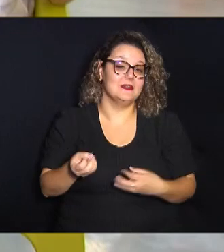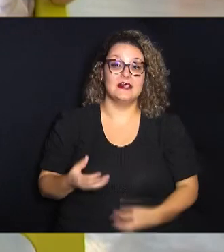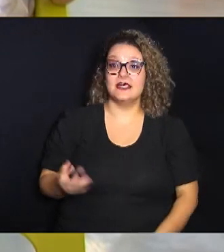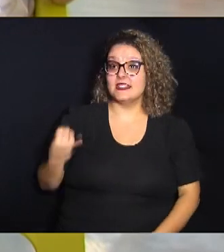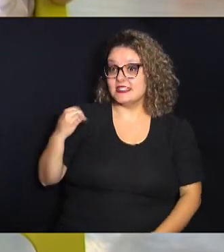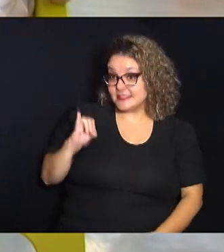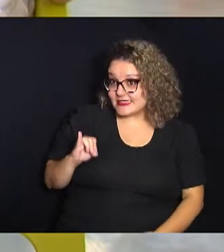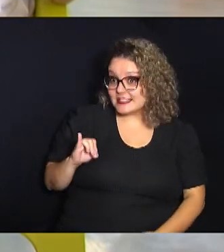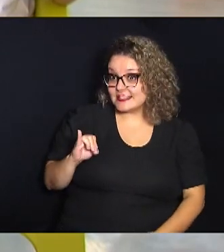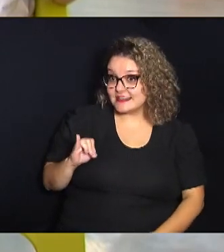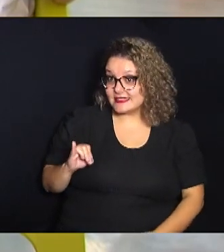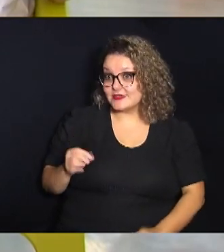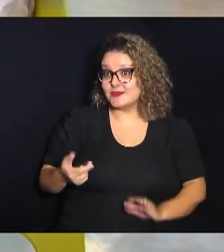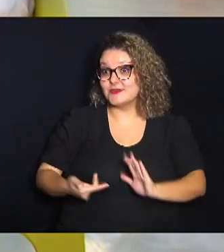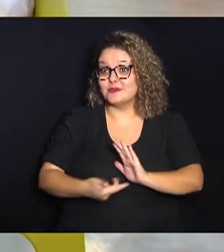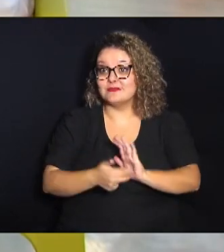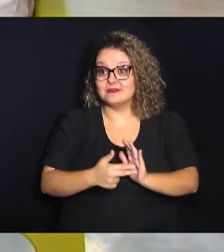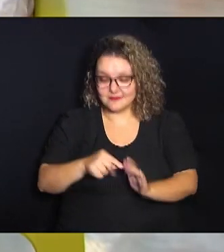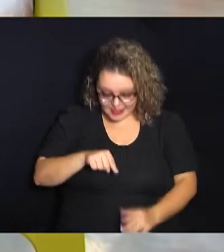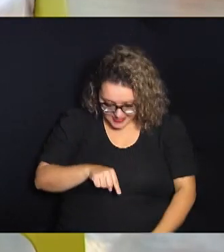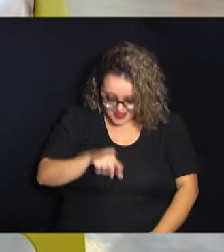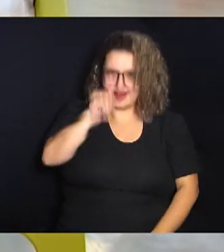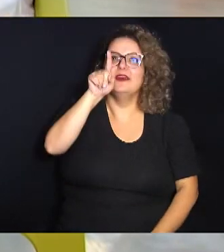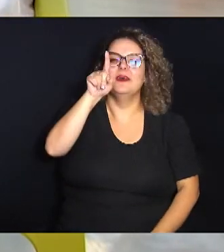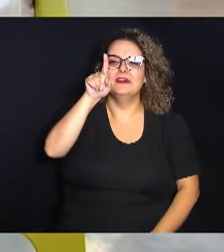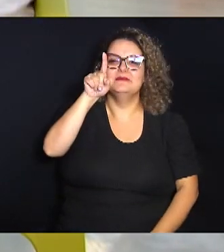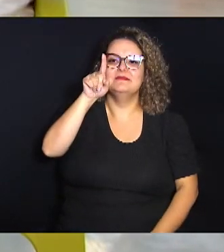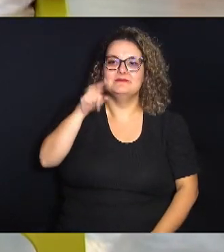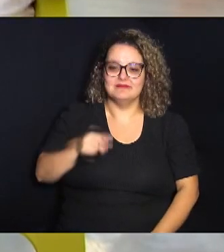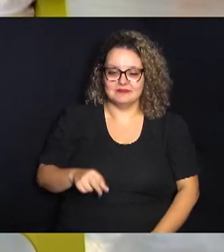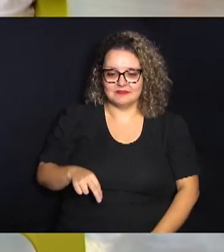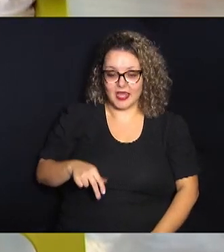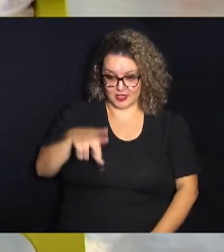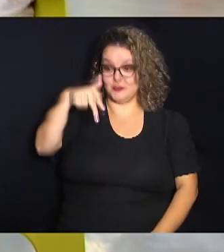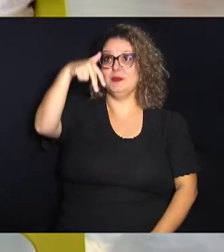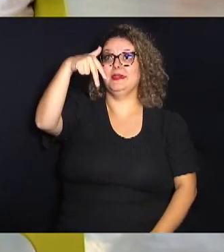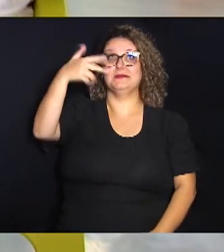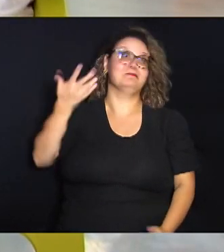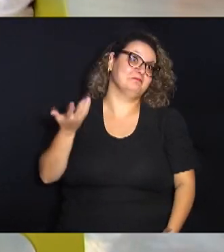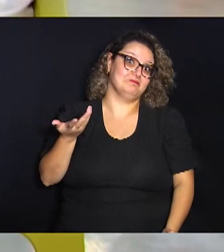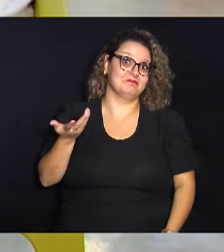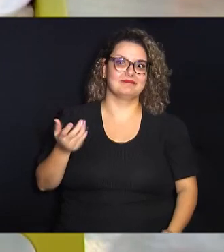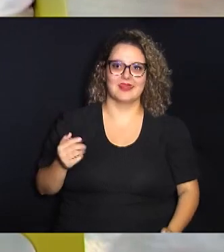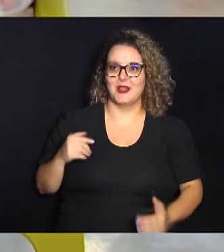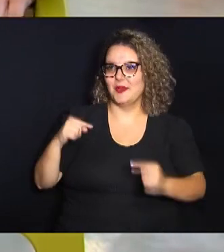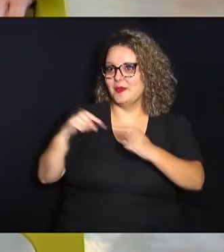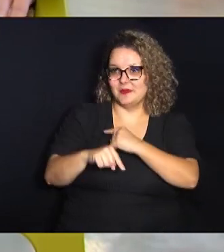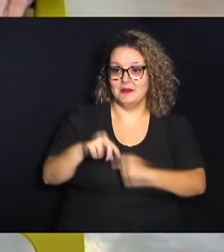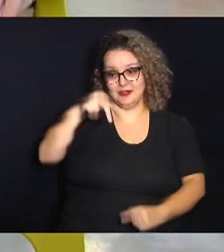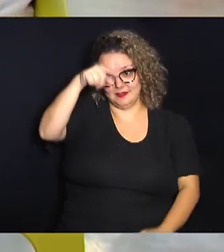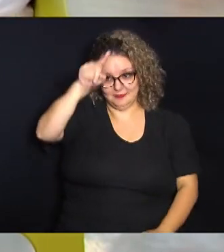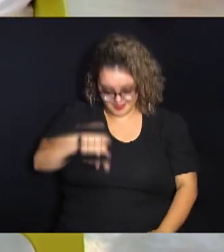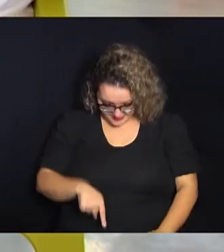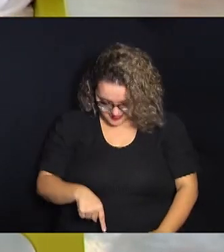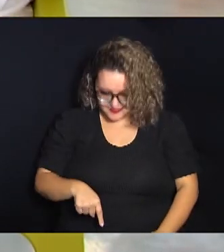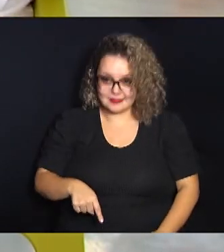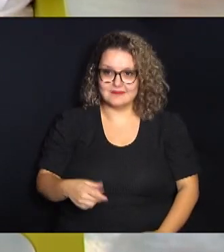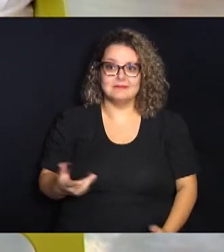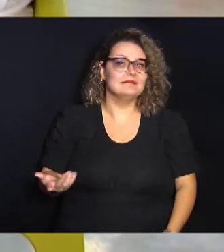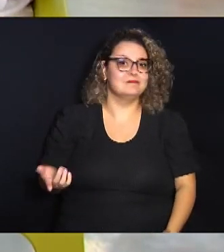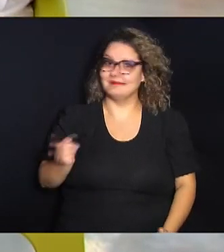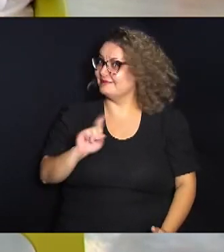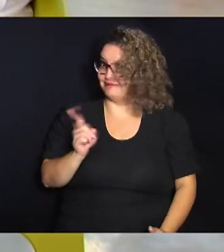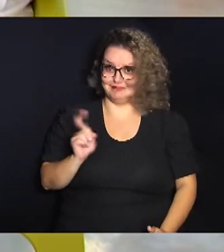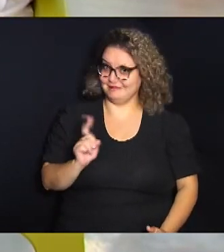fosse para um sentido literal o que é arrastar para cima é subir o oposto então é deslizar para baixo mas não é